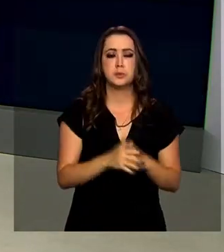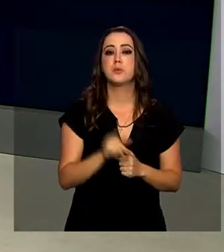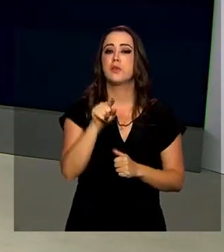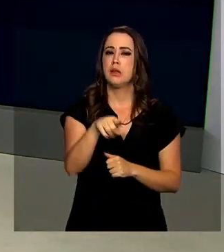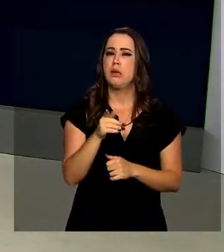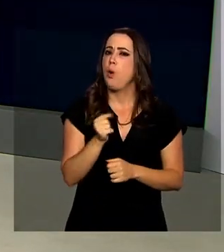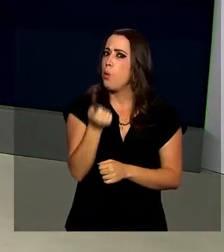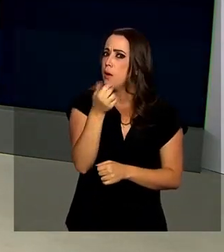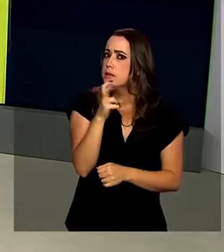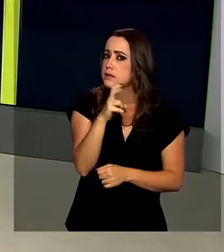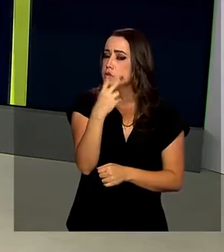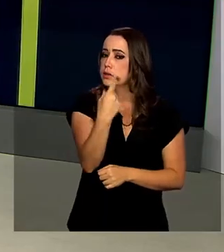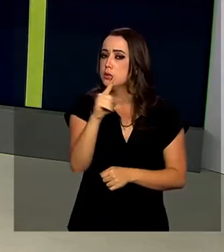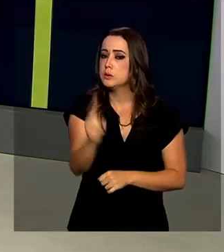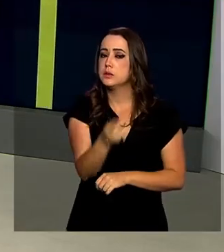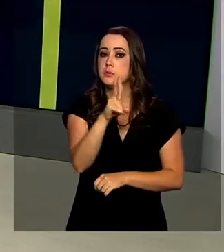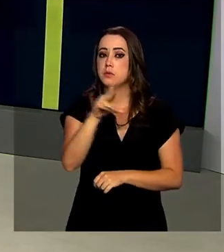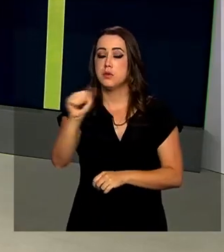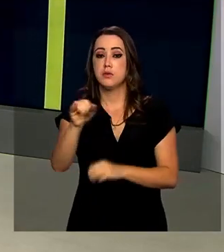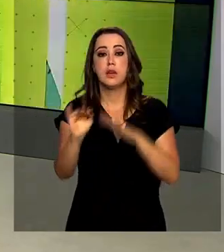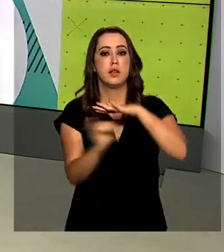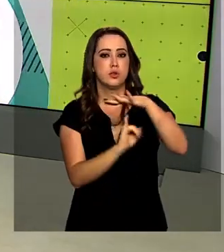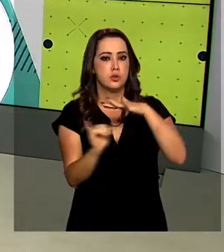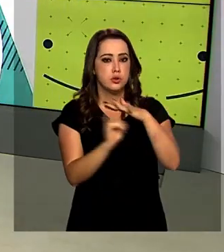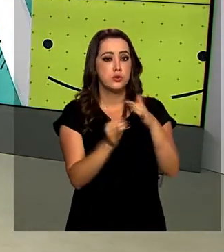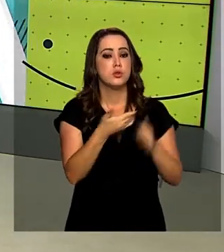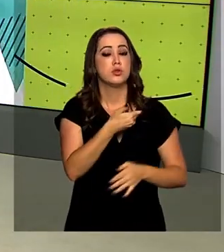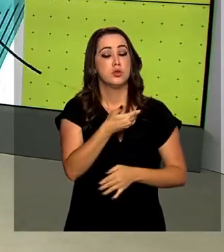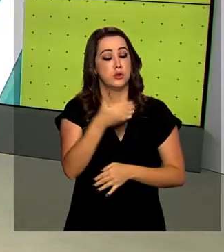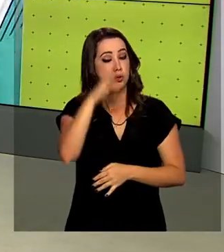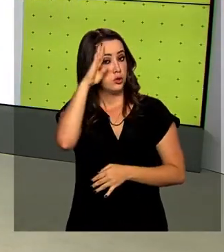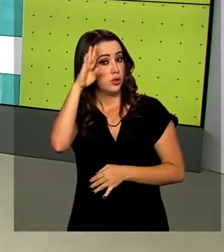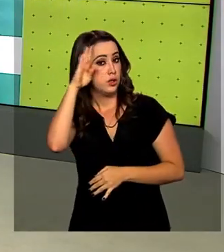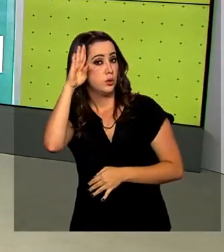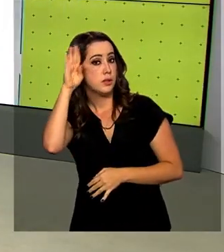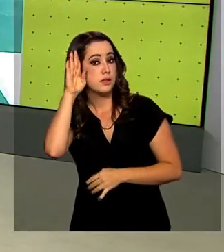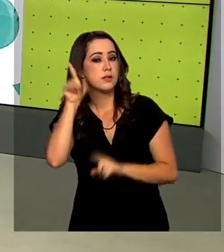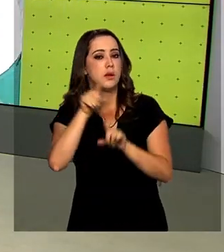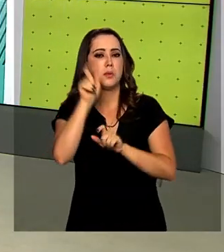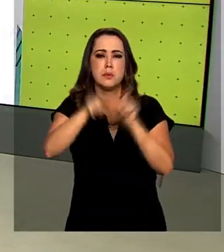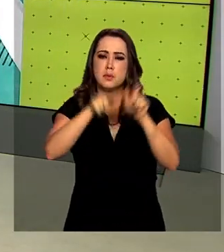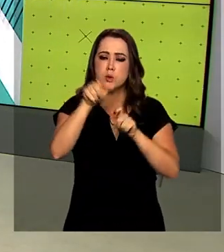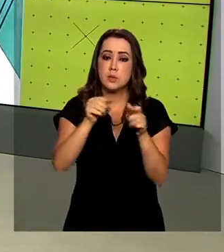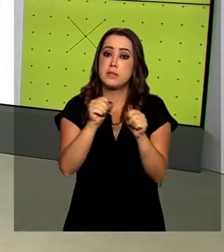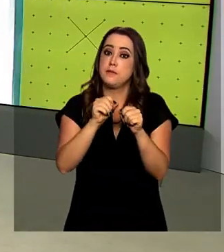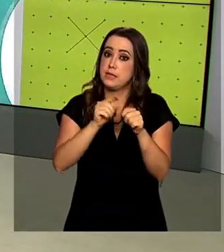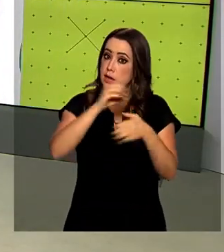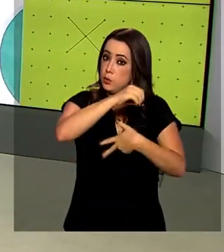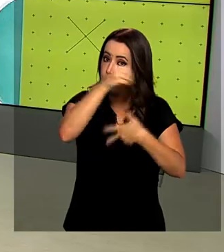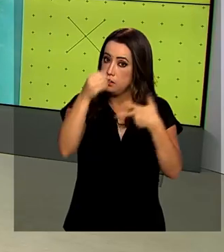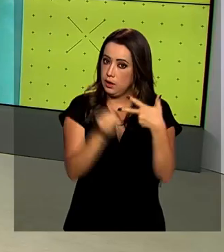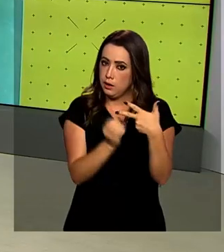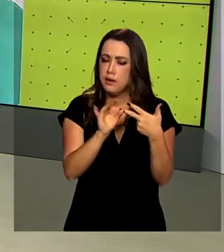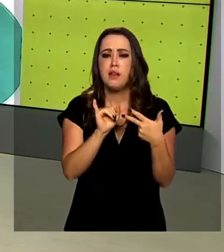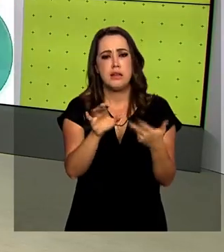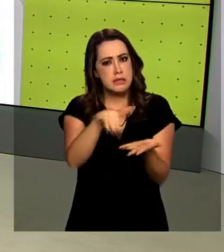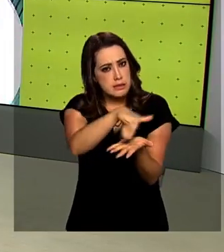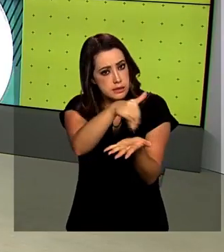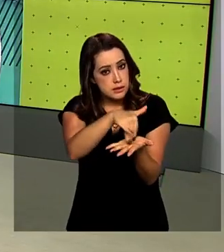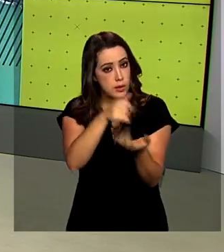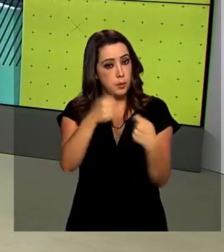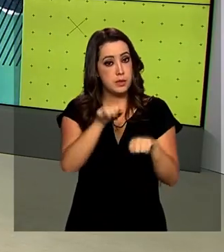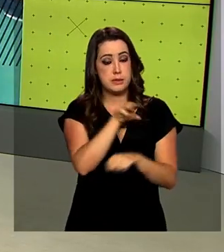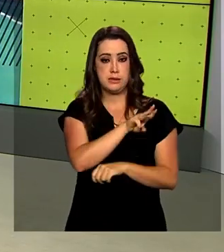vagas em instituições públicas de educação superior para candidatos participantes do Enem. Para se inscrever, basta